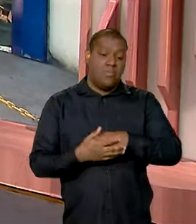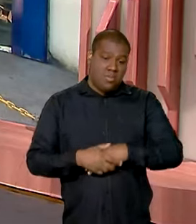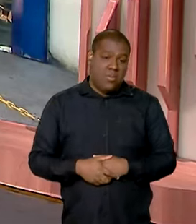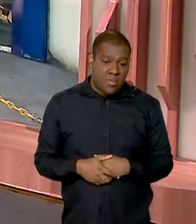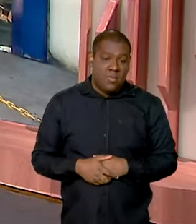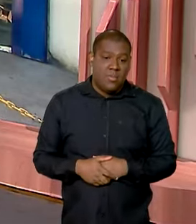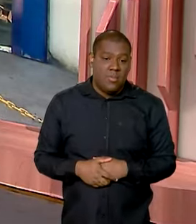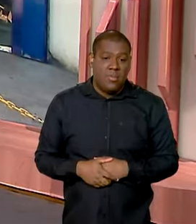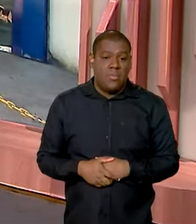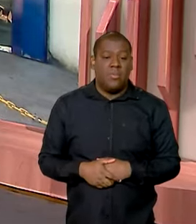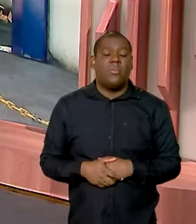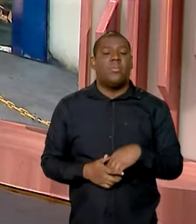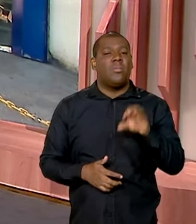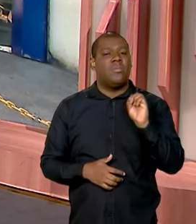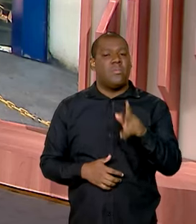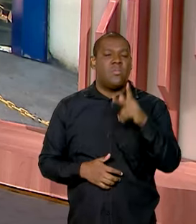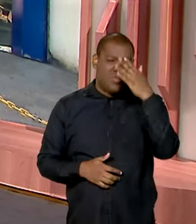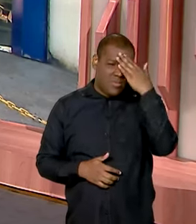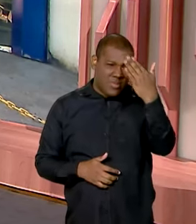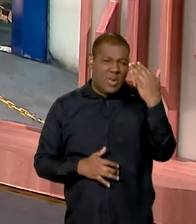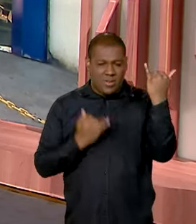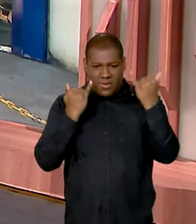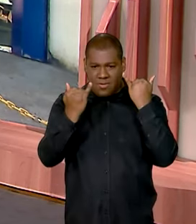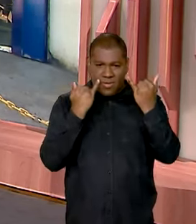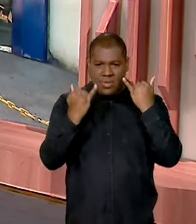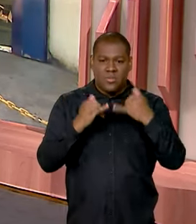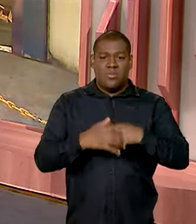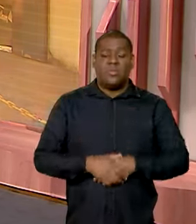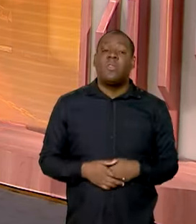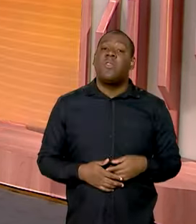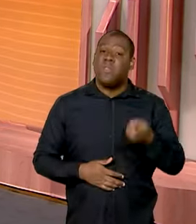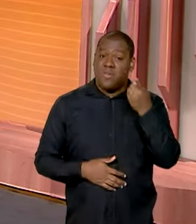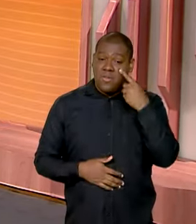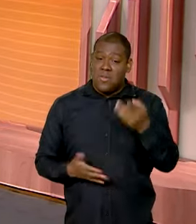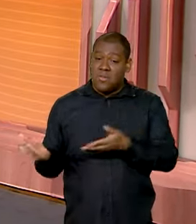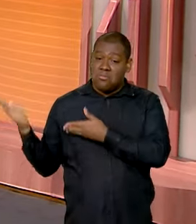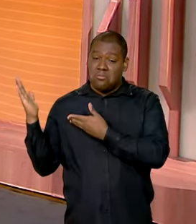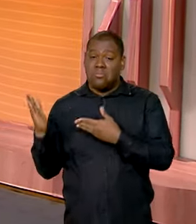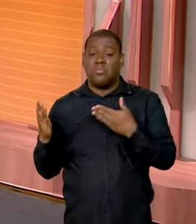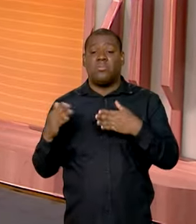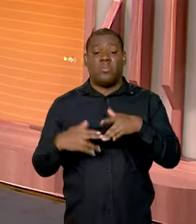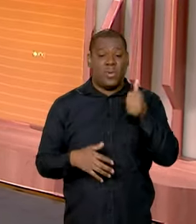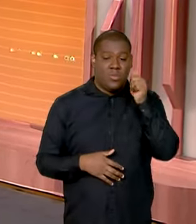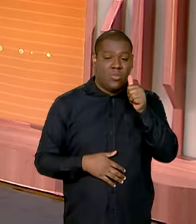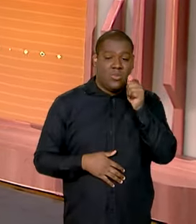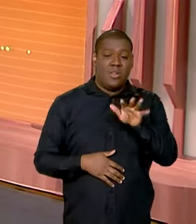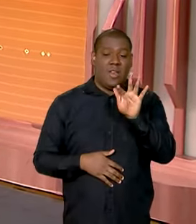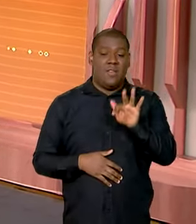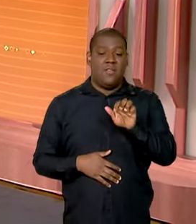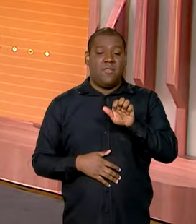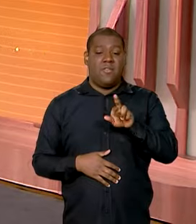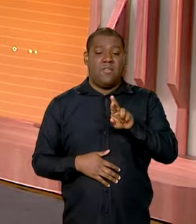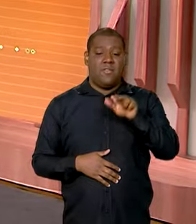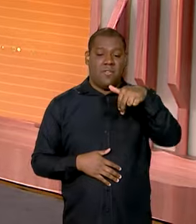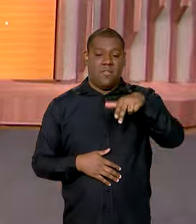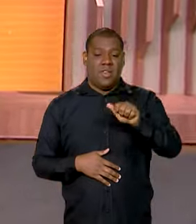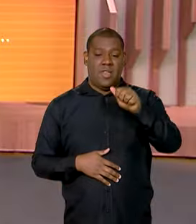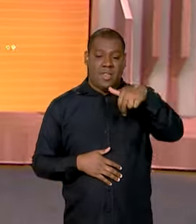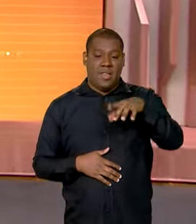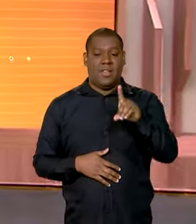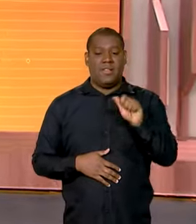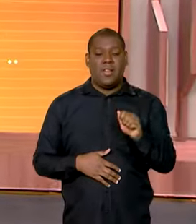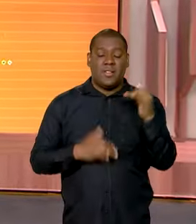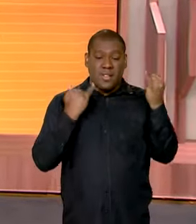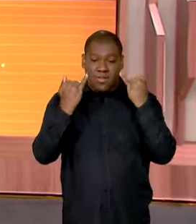Ok, obrigada e bom trabalho para você. Você escutou aí as informações da Fernanda Cruz, direto de São Paulo. E os